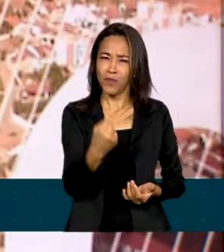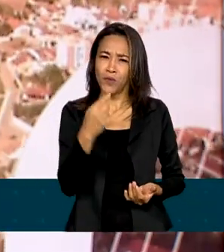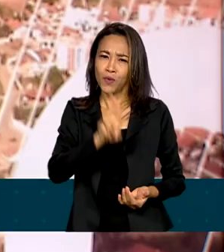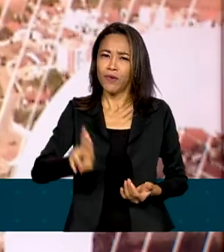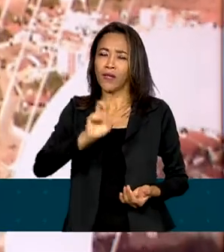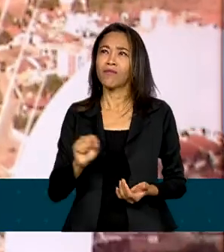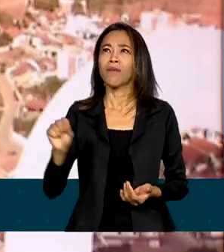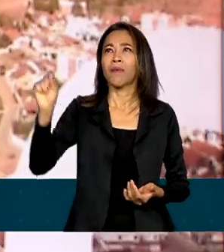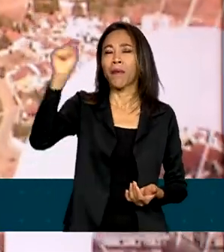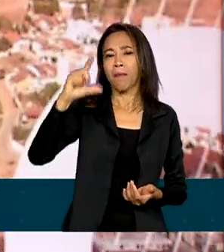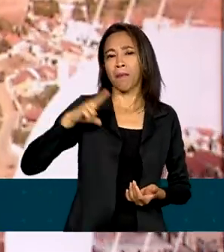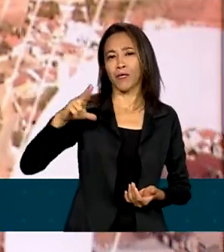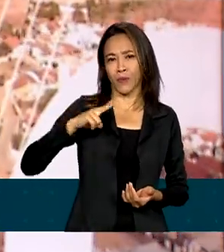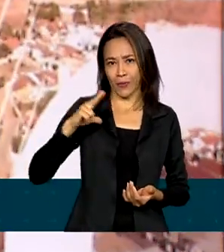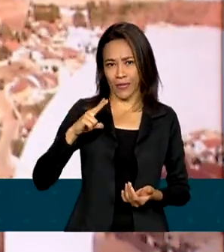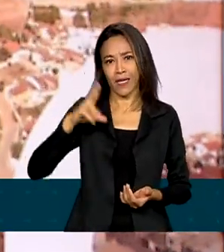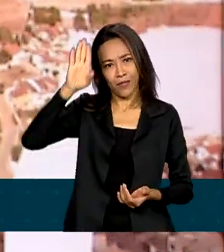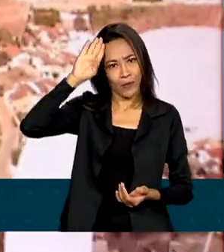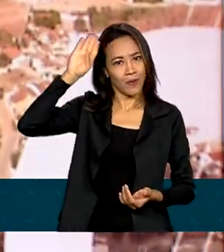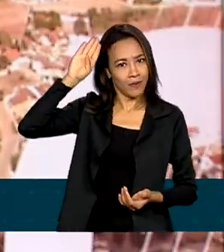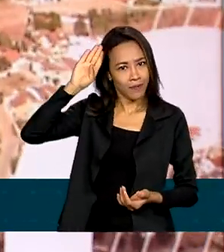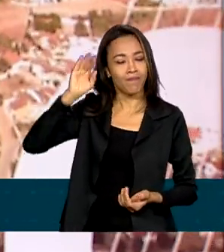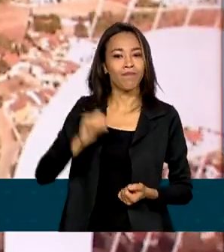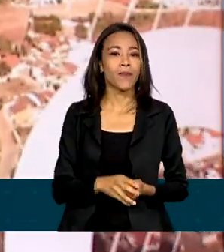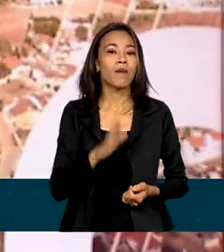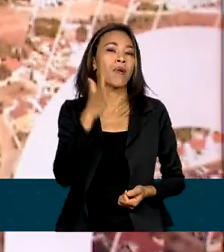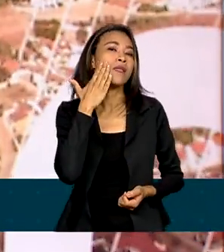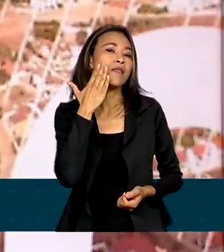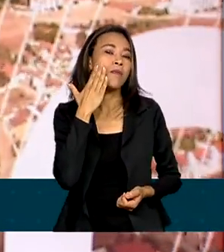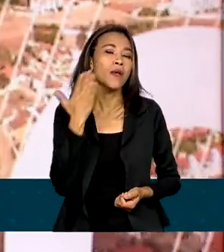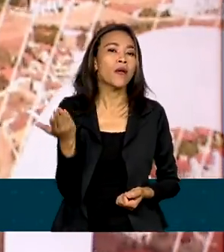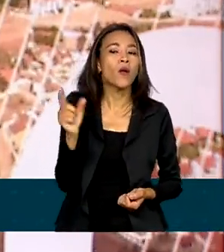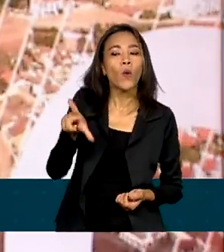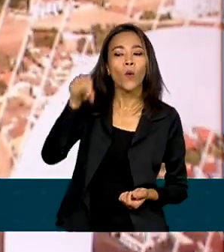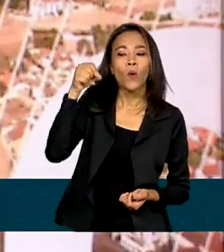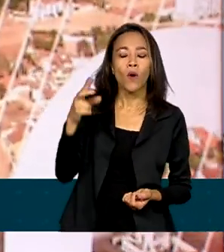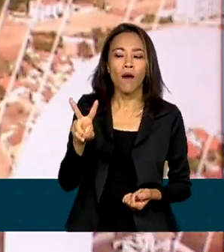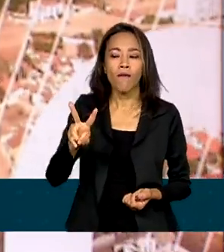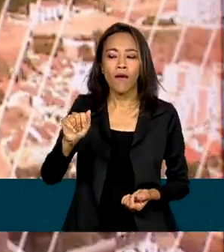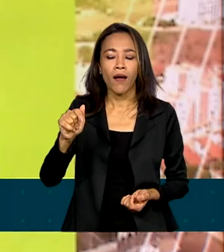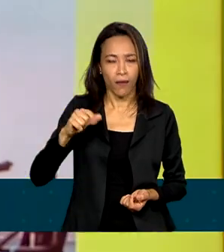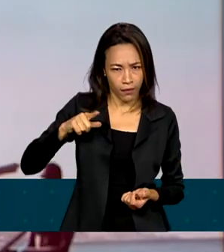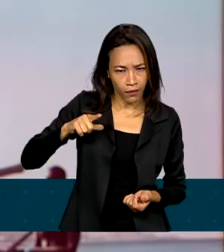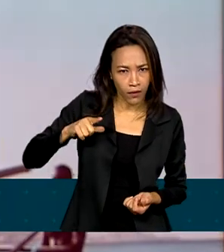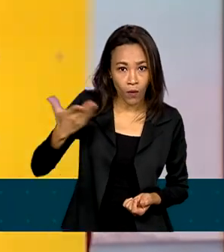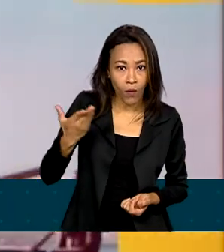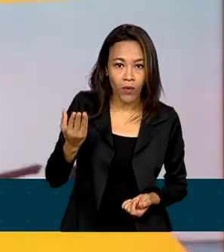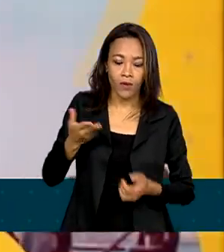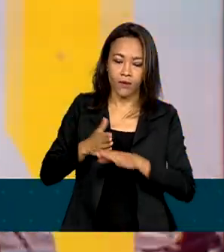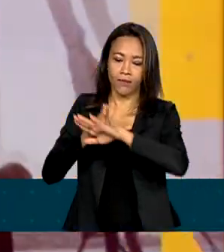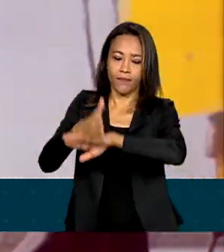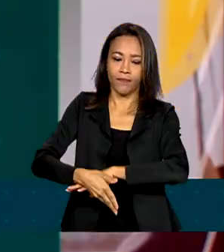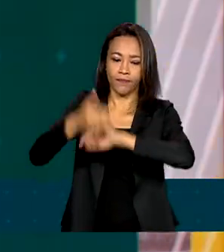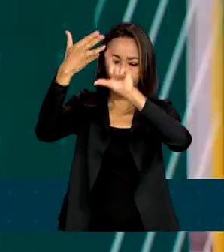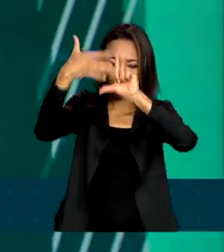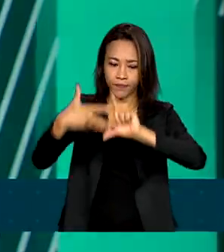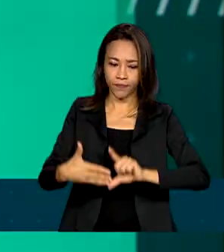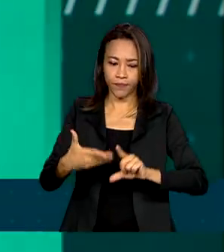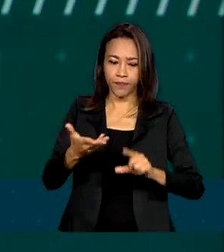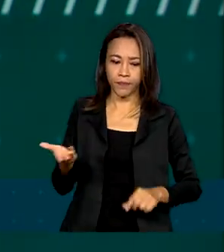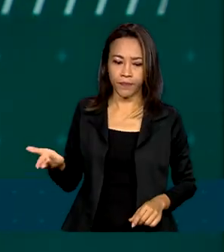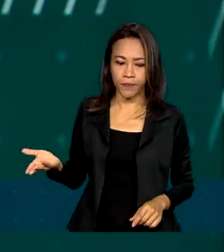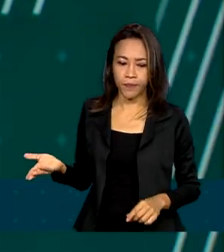particulares de ensino superior. Para verificar as instituições e opções de vagas disponíveis, basta acessar também o portal de acesso